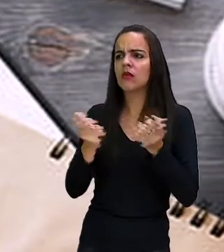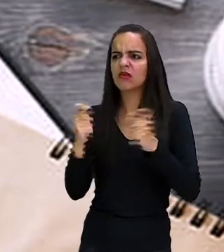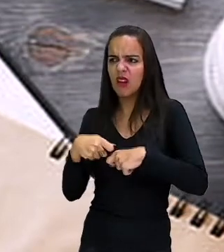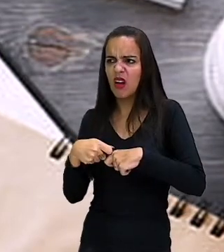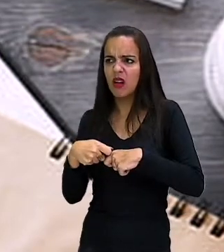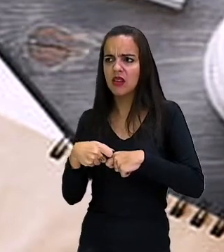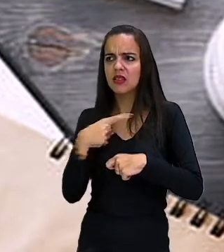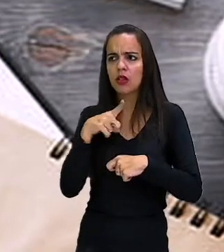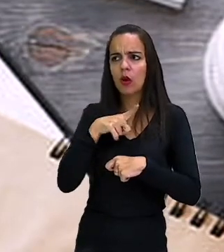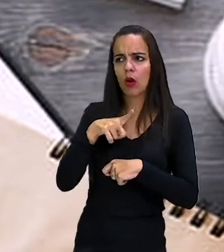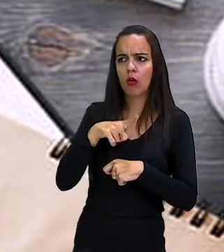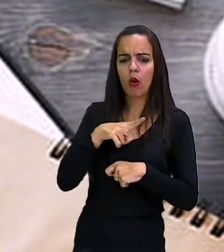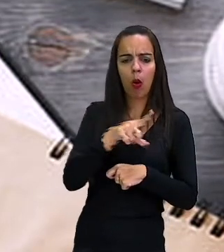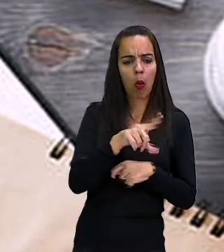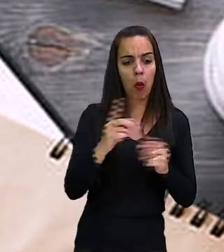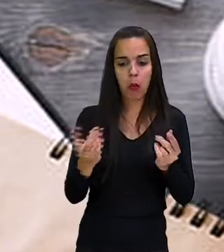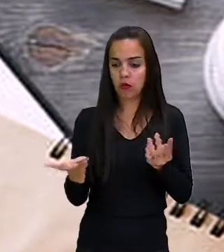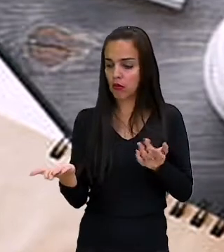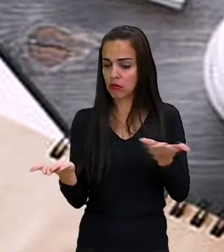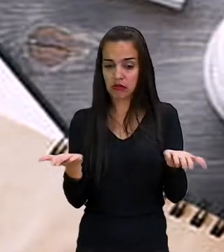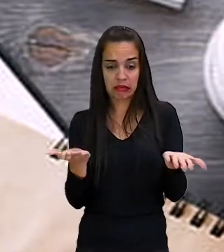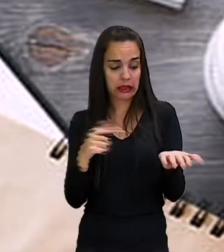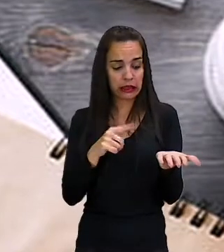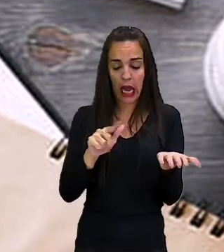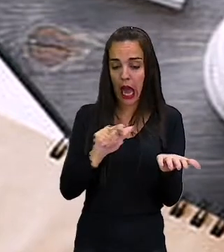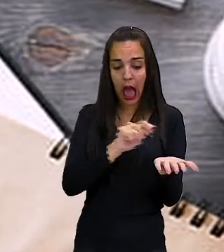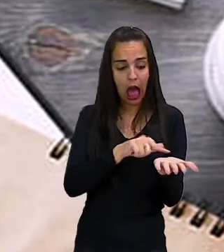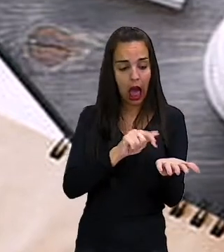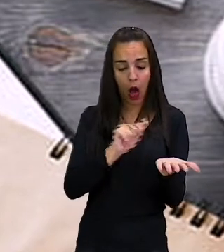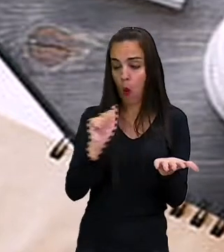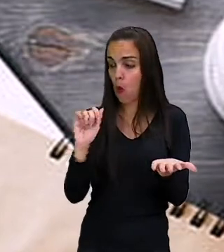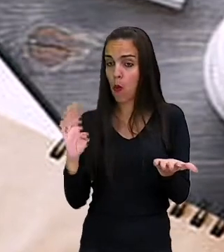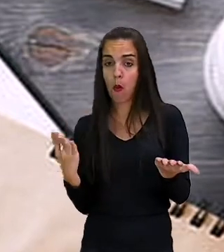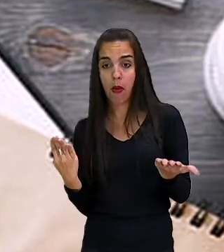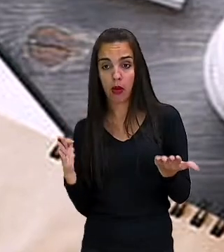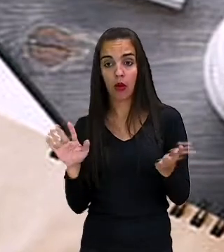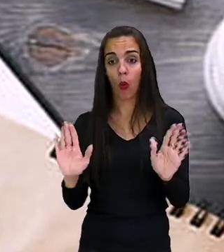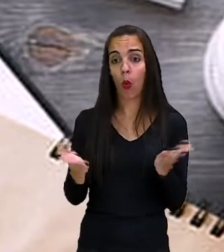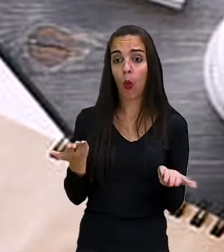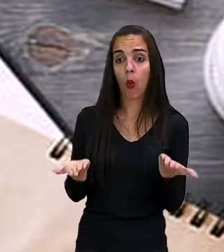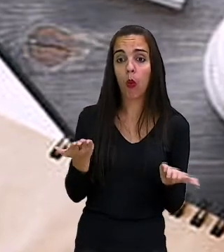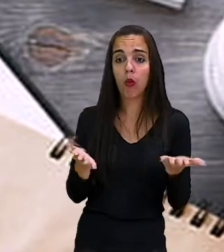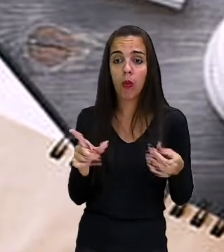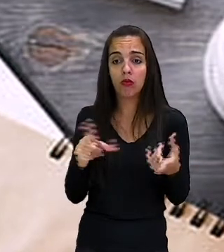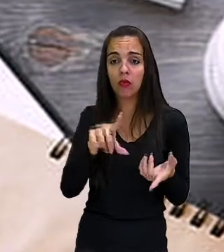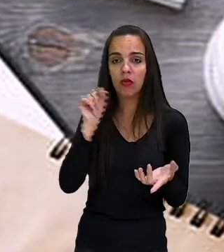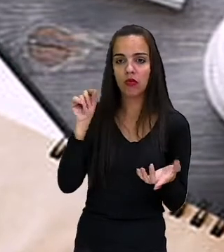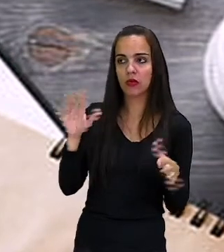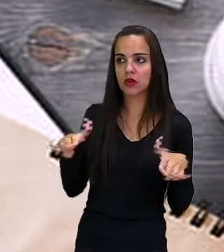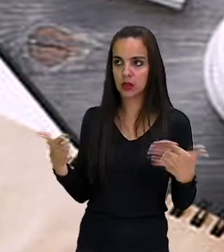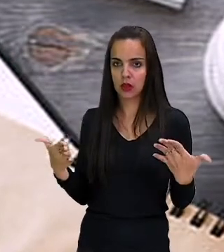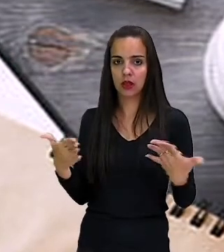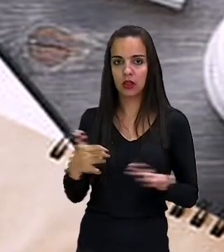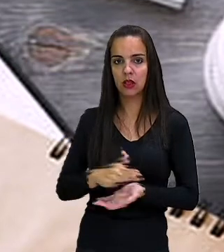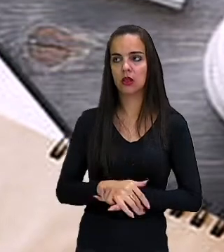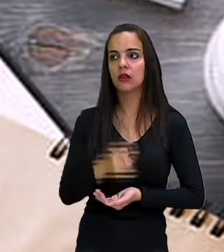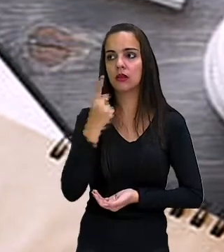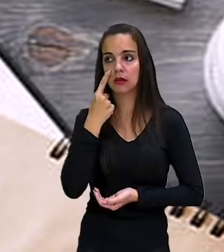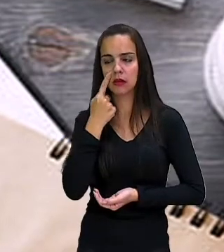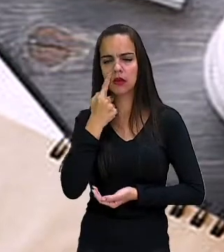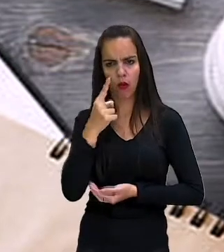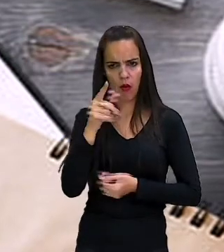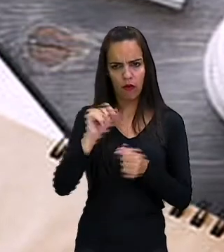escolha entre o A ou B e escreva no seu caderno, ok? Vamos lá. Vamos observar as